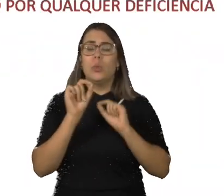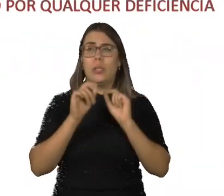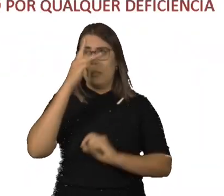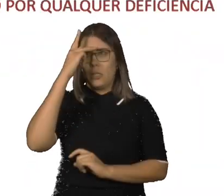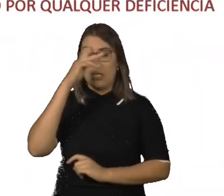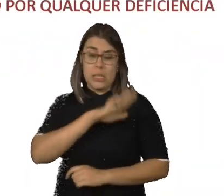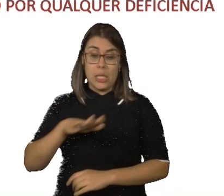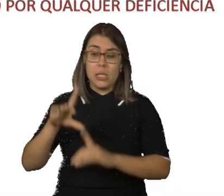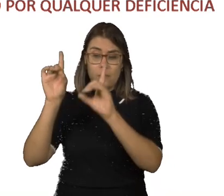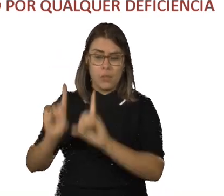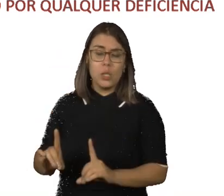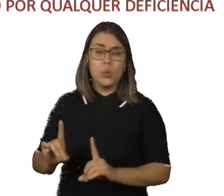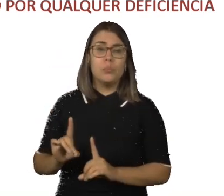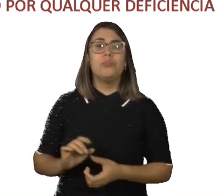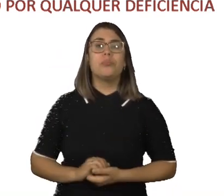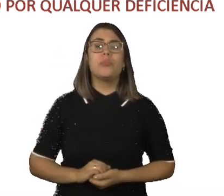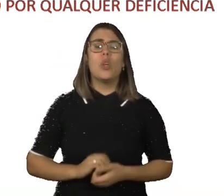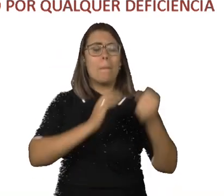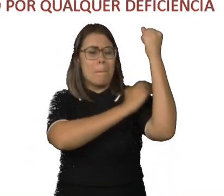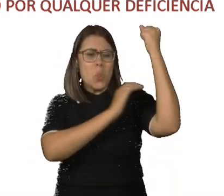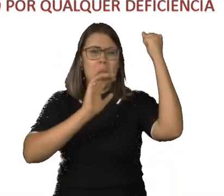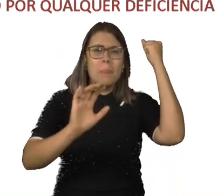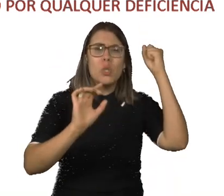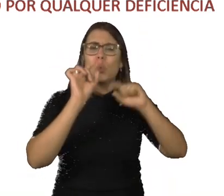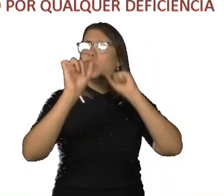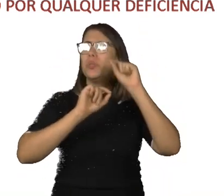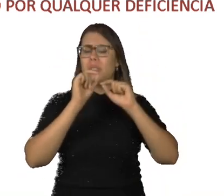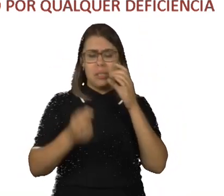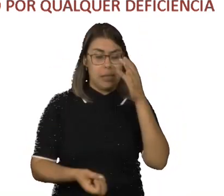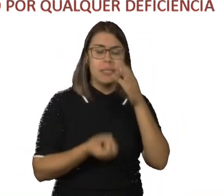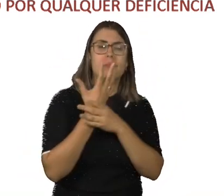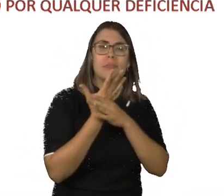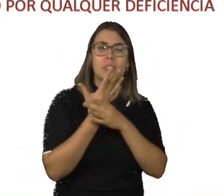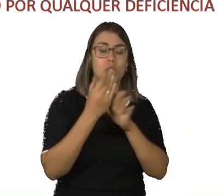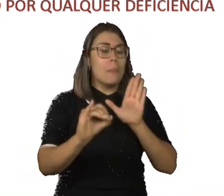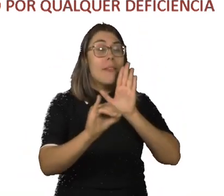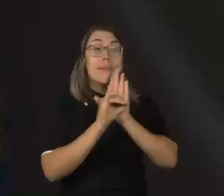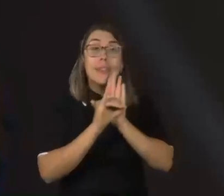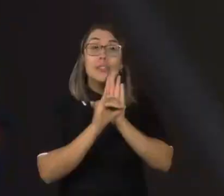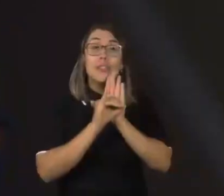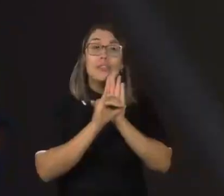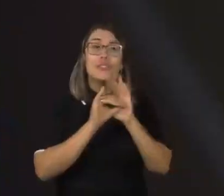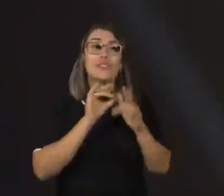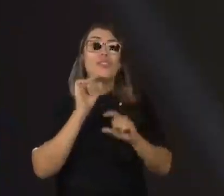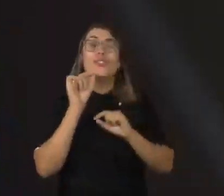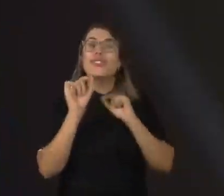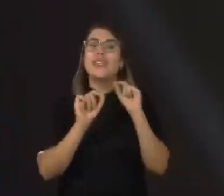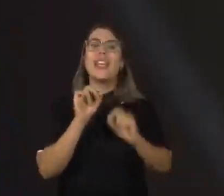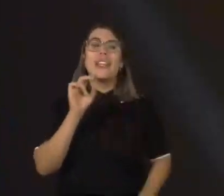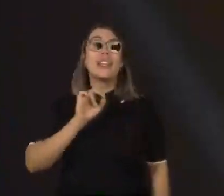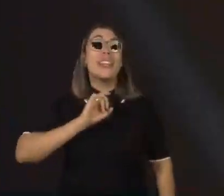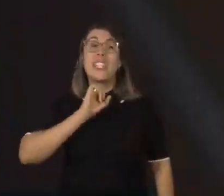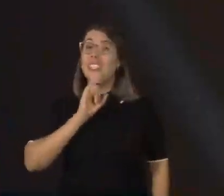falando do empoderamento, a gente está falando numa construção de uma identidade. E ninguém cria uma